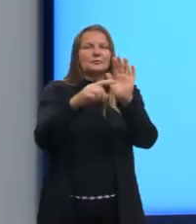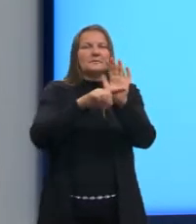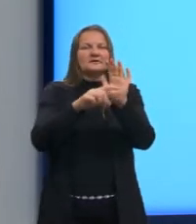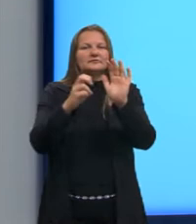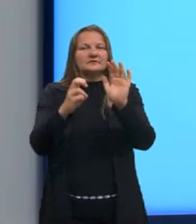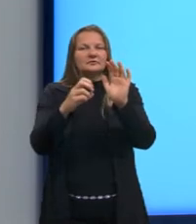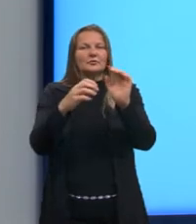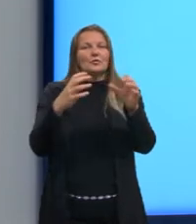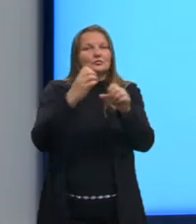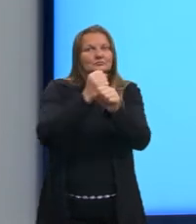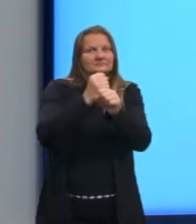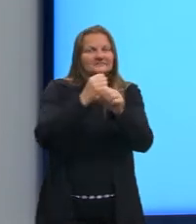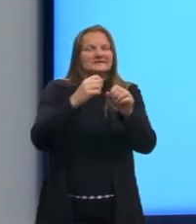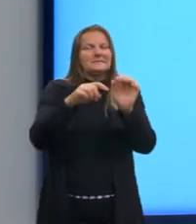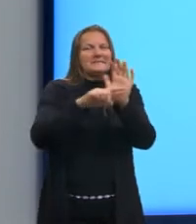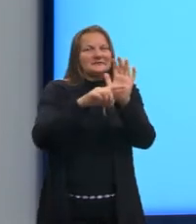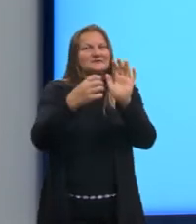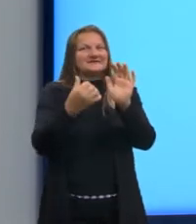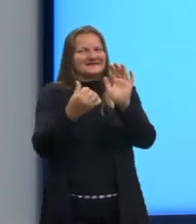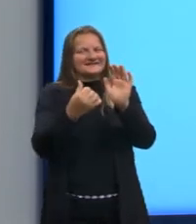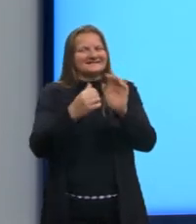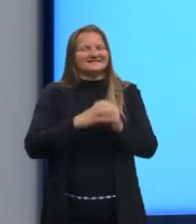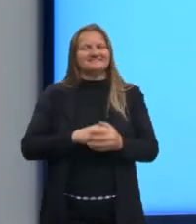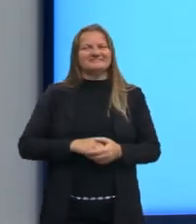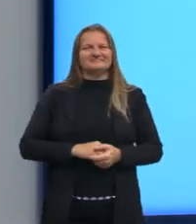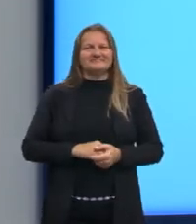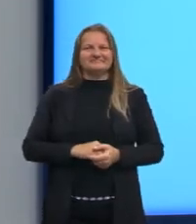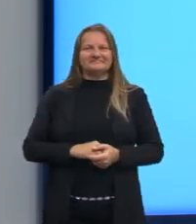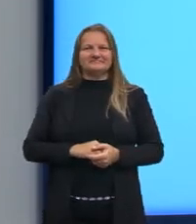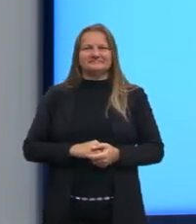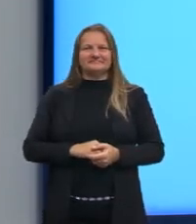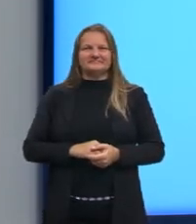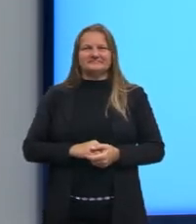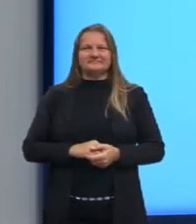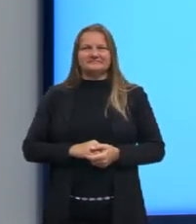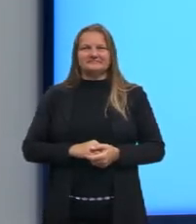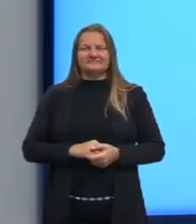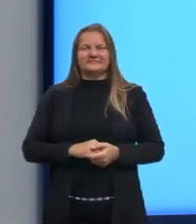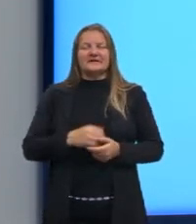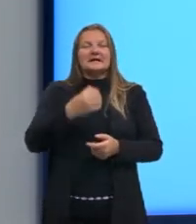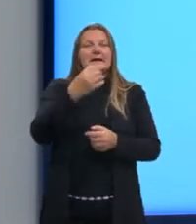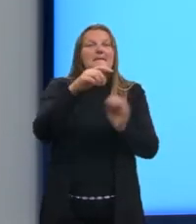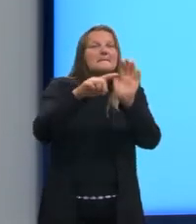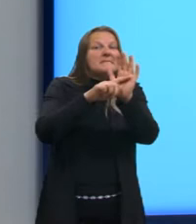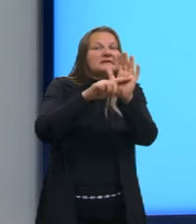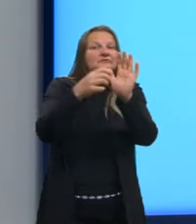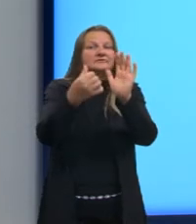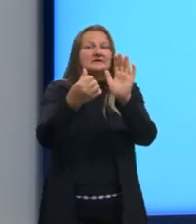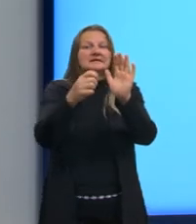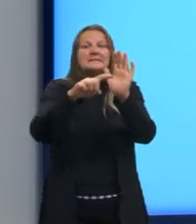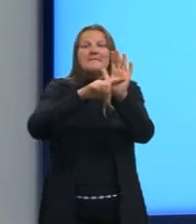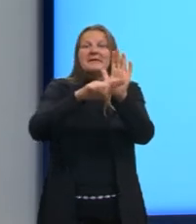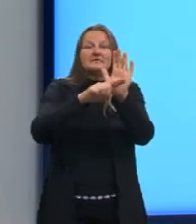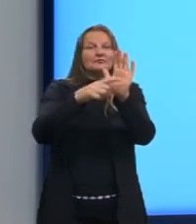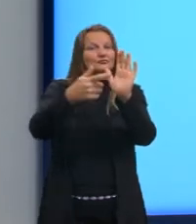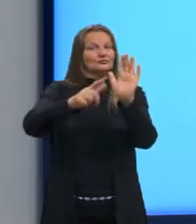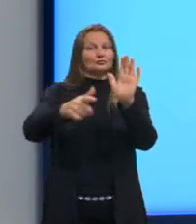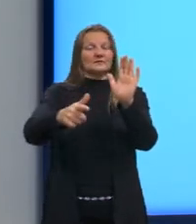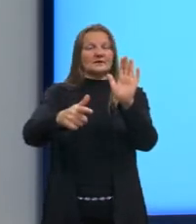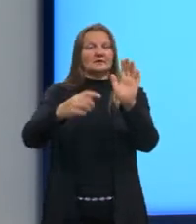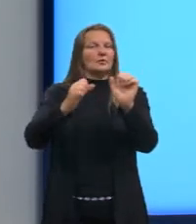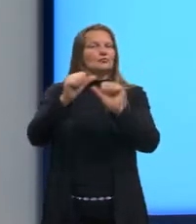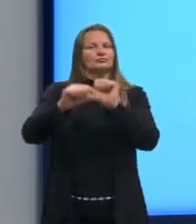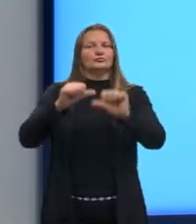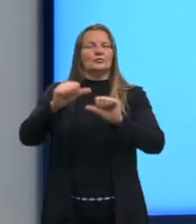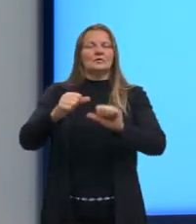quadradinhos, né? Outra coisa que é importante destacar, é que dentro do módulo, a ordem em que nós colocarmos